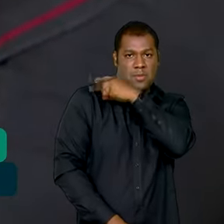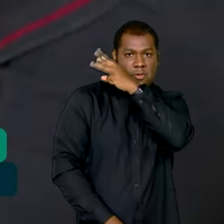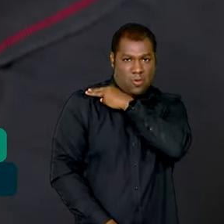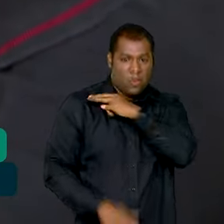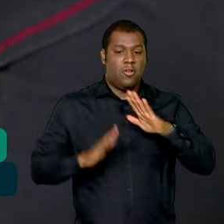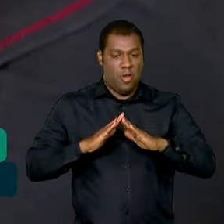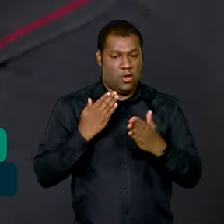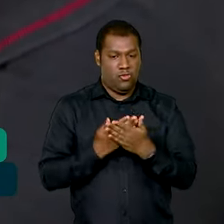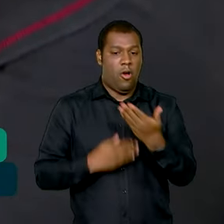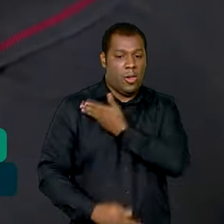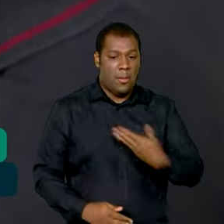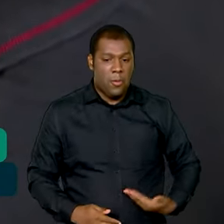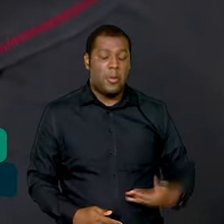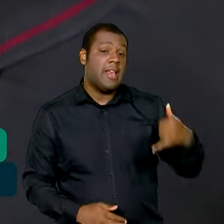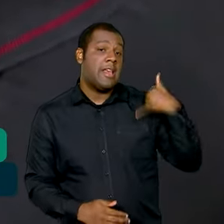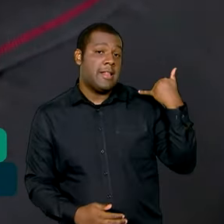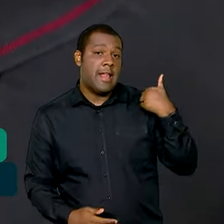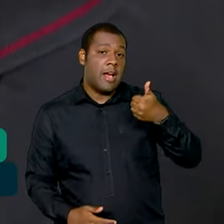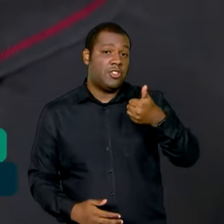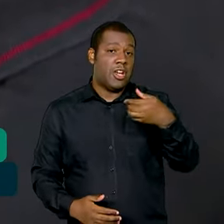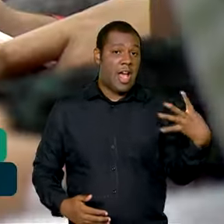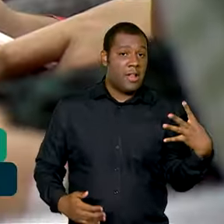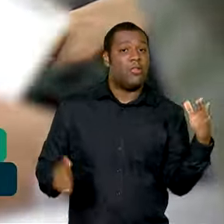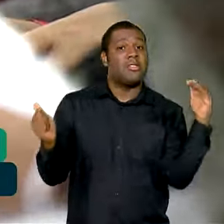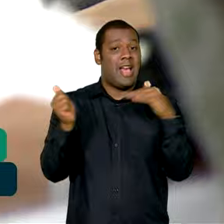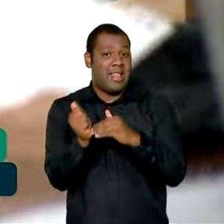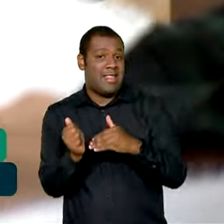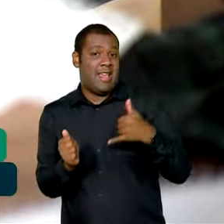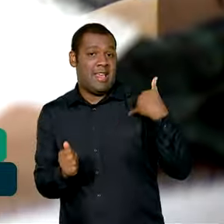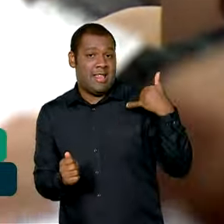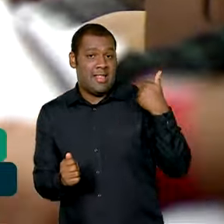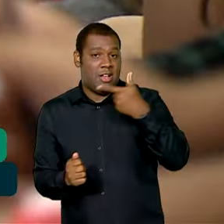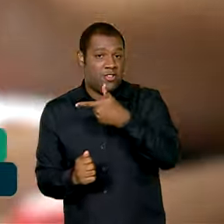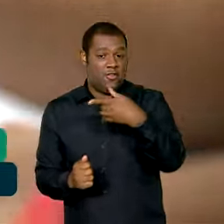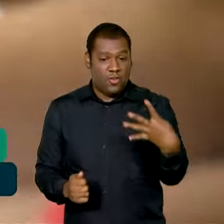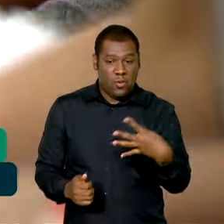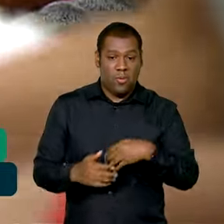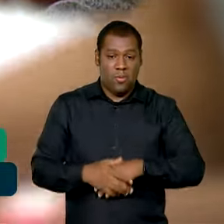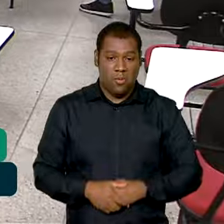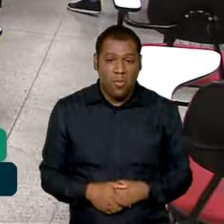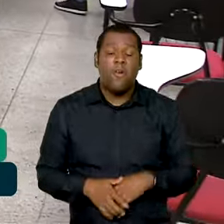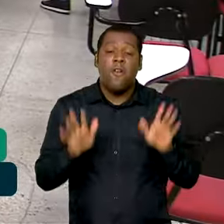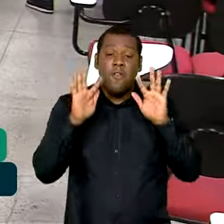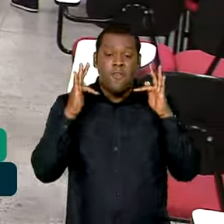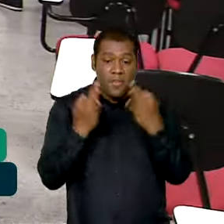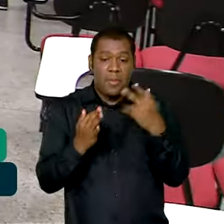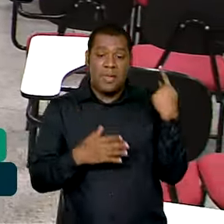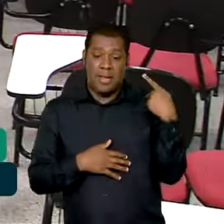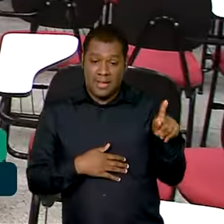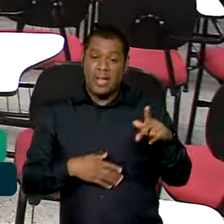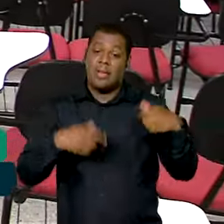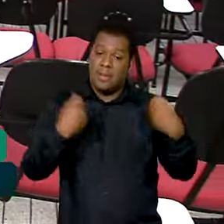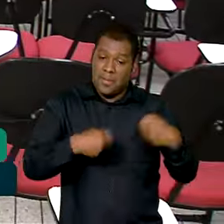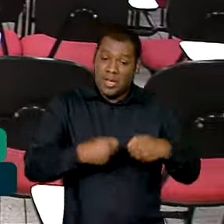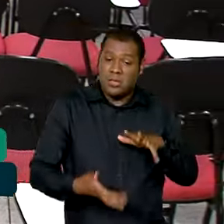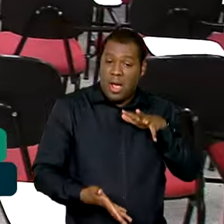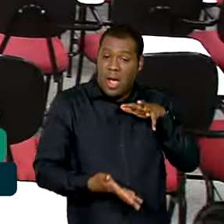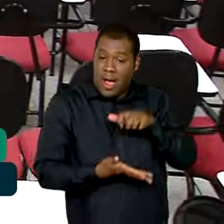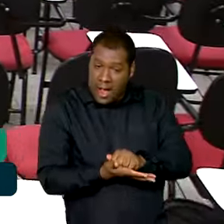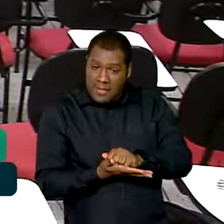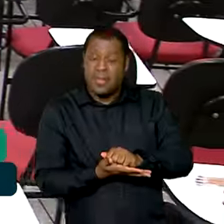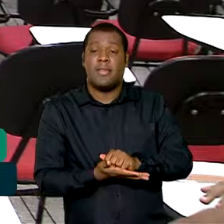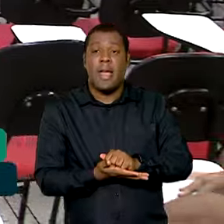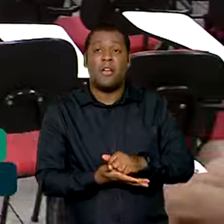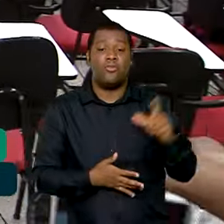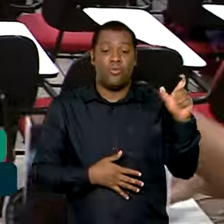públicas, com idade entre 14 e 24 anos. E a família do beneficiado precisa estar inscrita no Cadastro